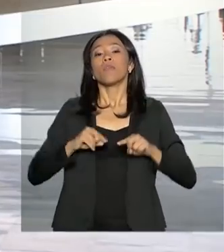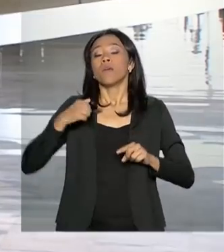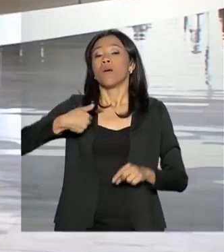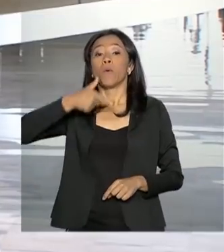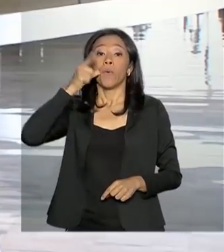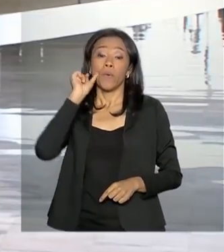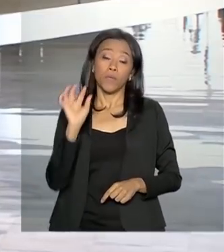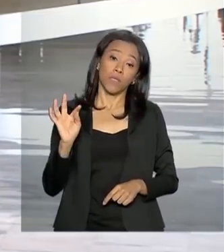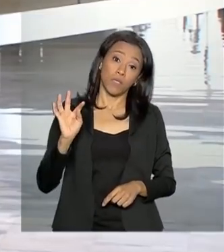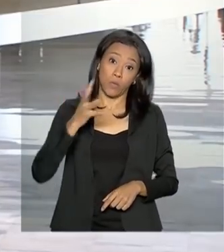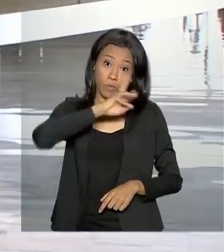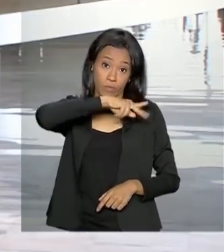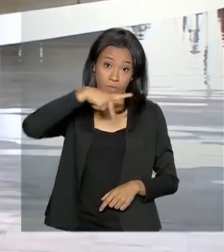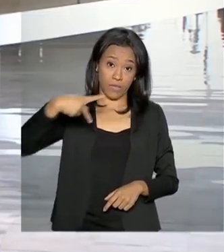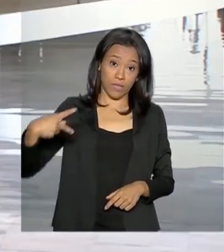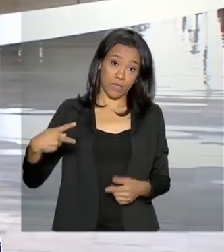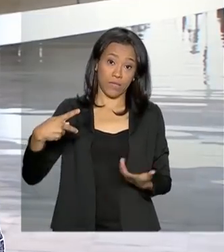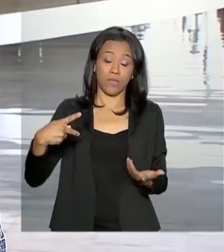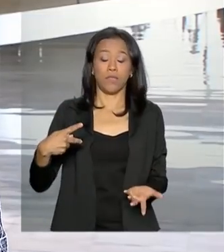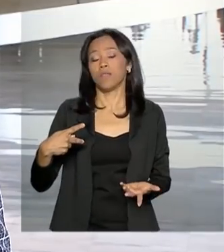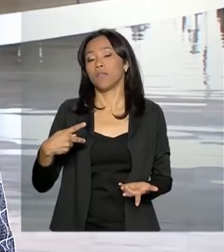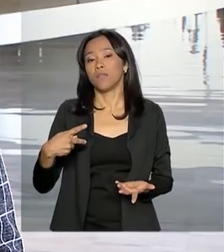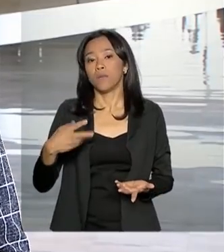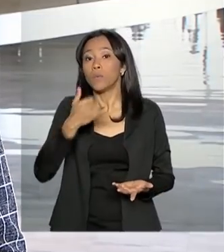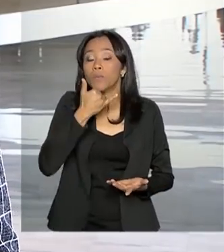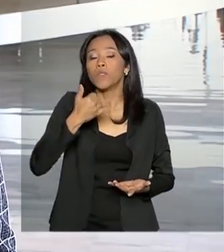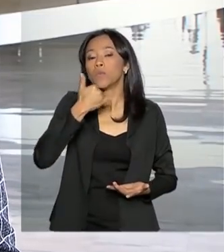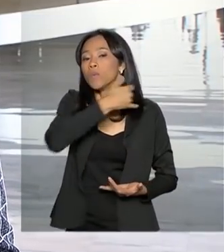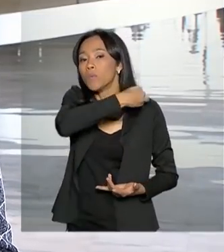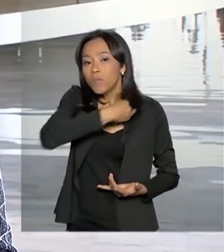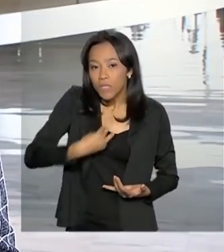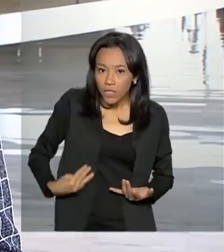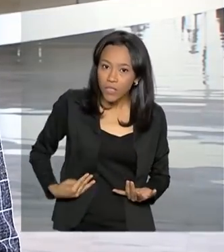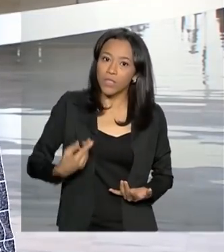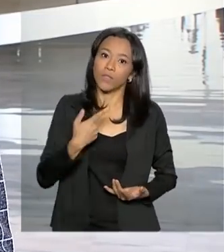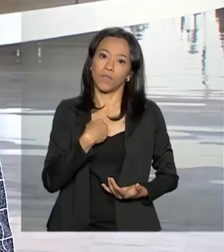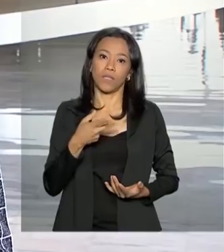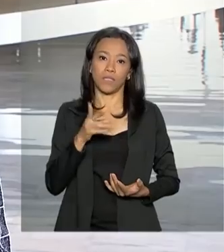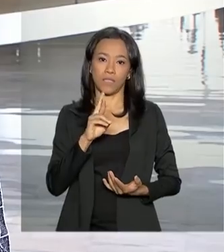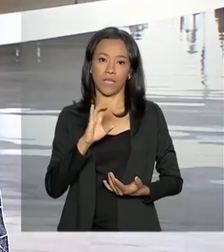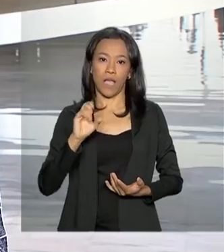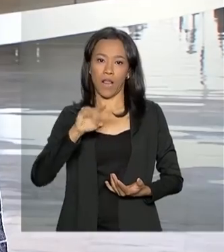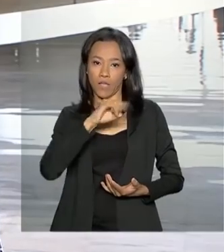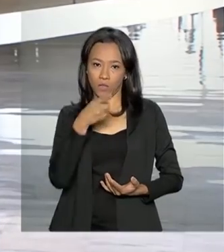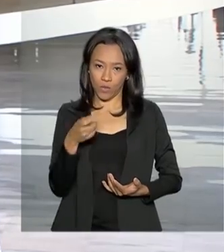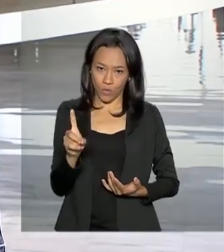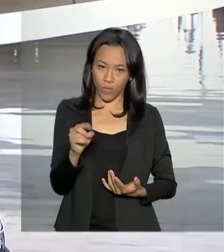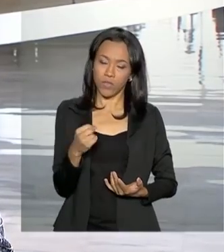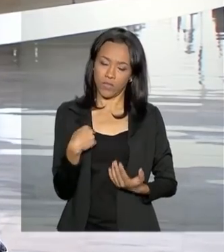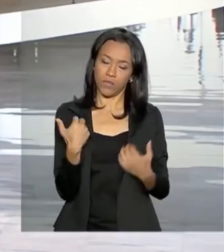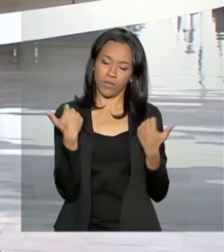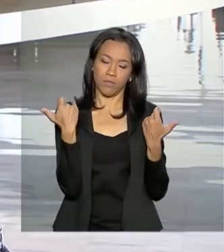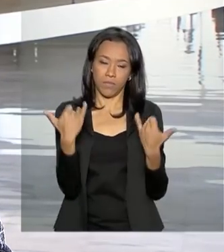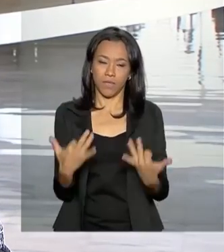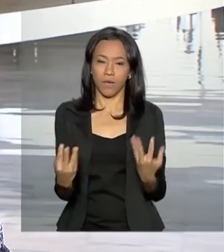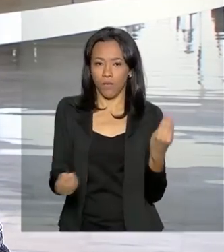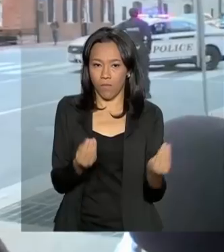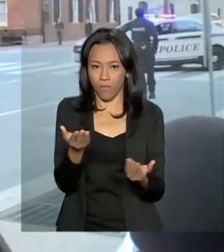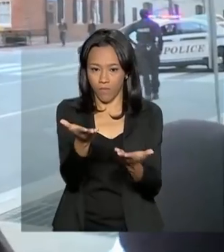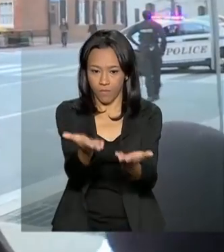Ernesto Araújo, falou sobre a expectativa desse primeiro encontro entre os dois presidentes. Vamos ver.